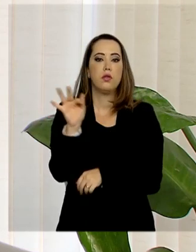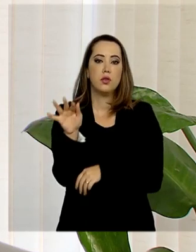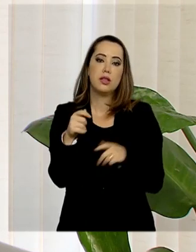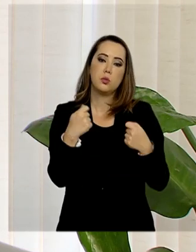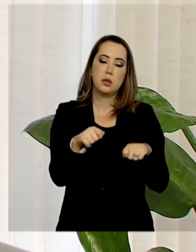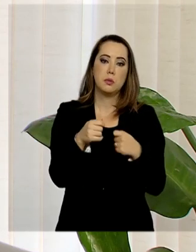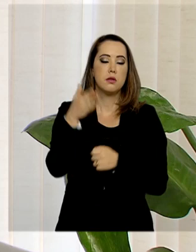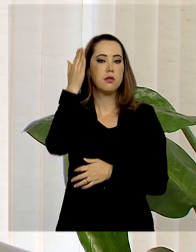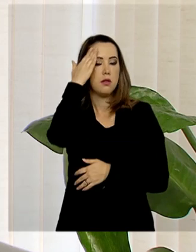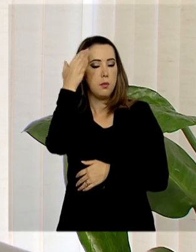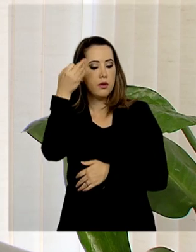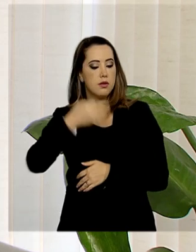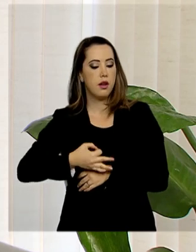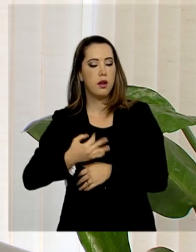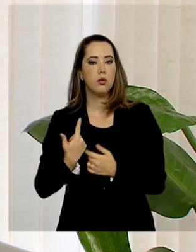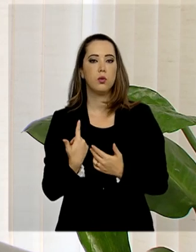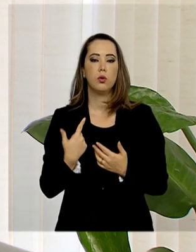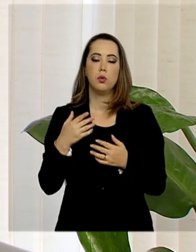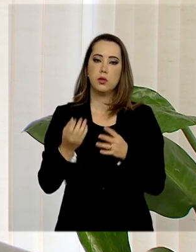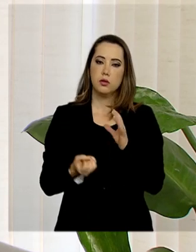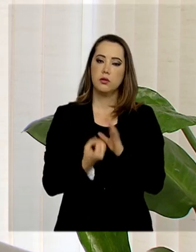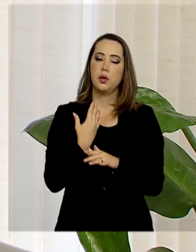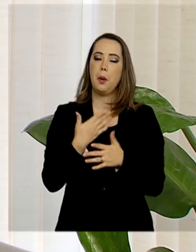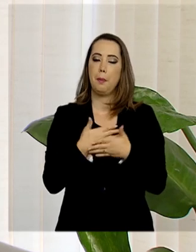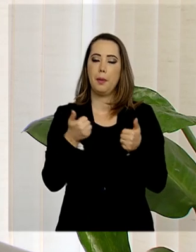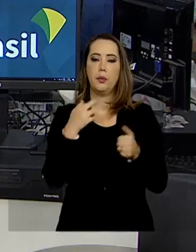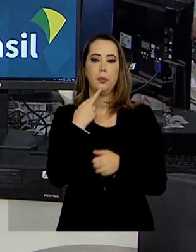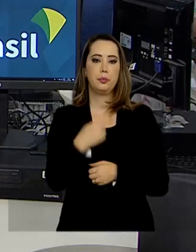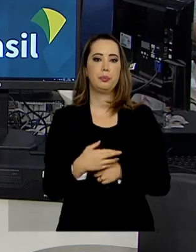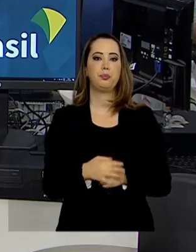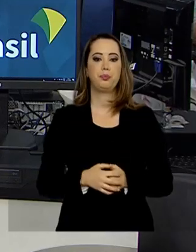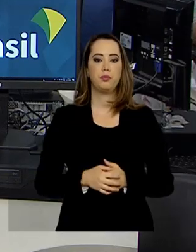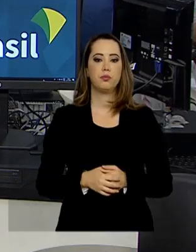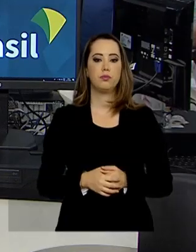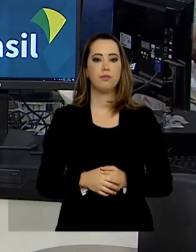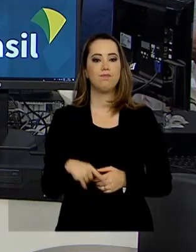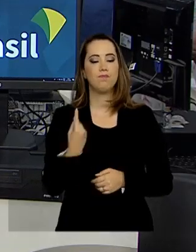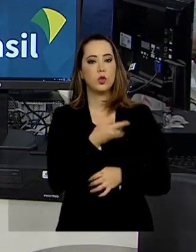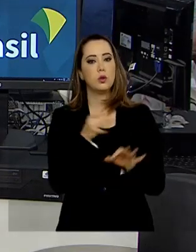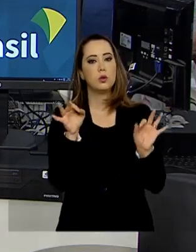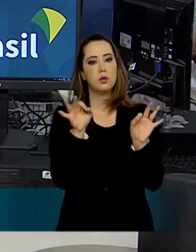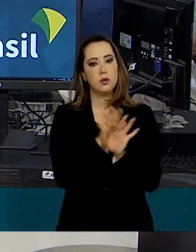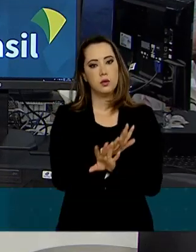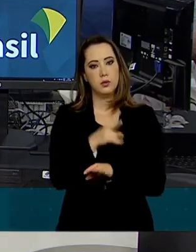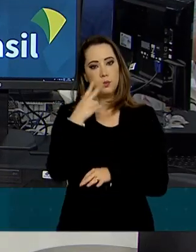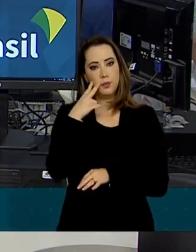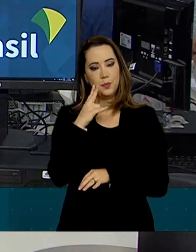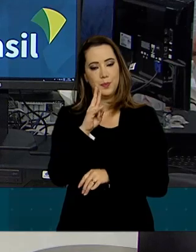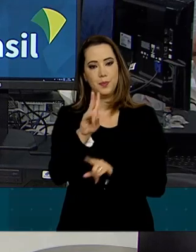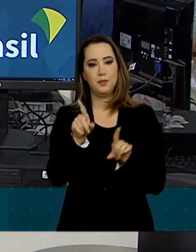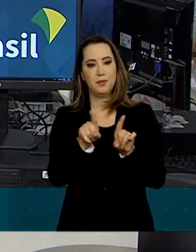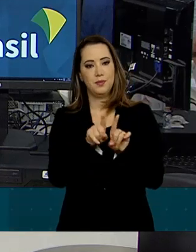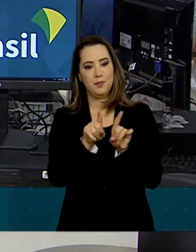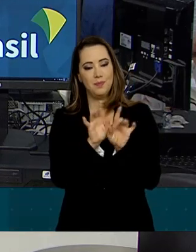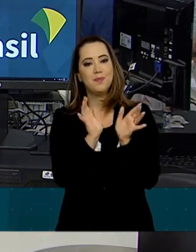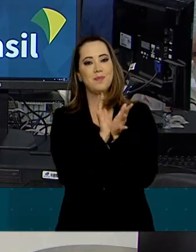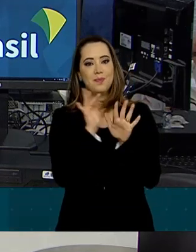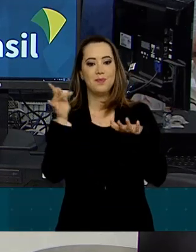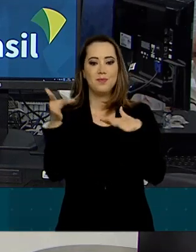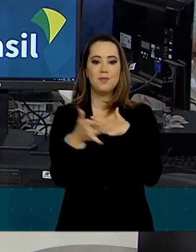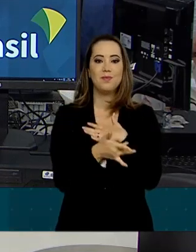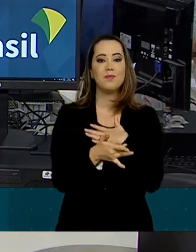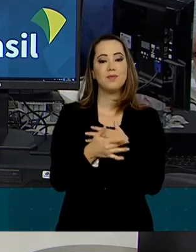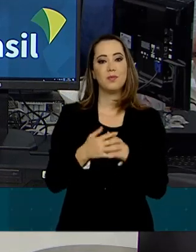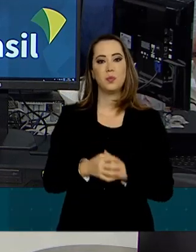ele tem que fazer conscientemente para produzir o melhor resultado. O governo agora fica por aqui. Continue nos acompanhando